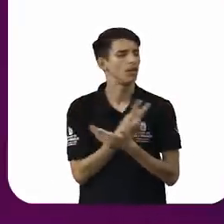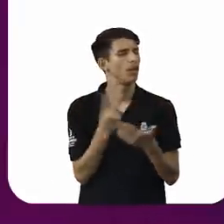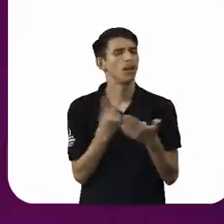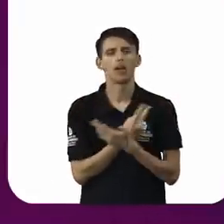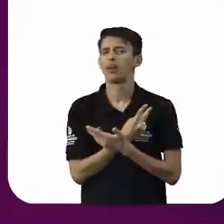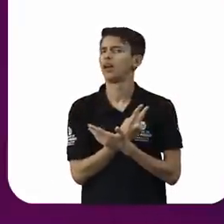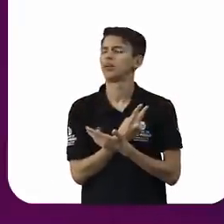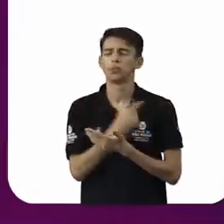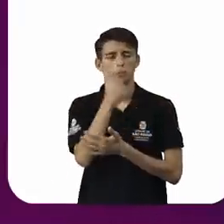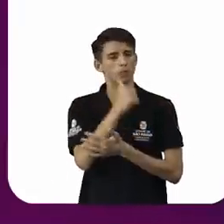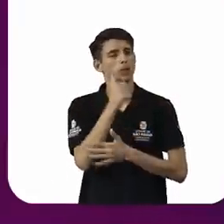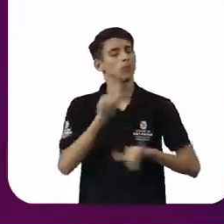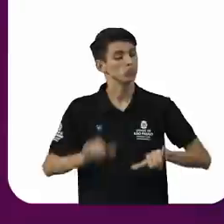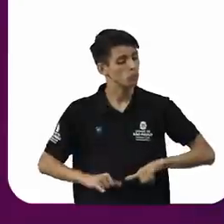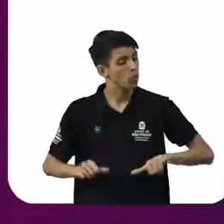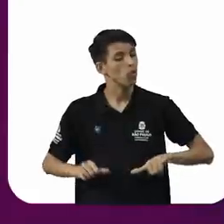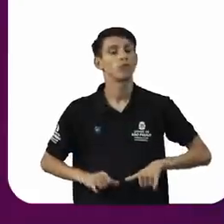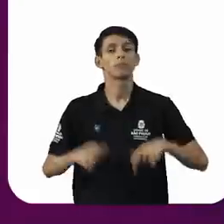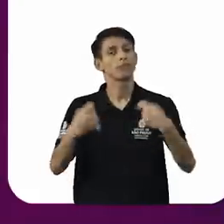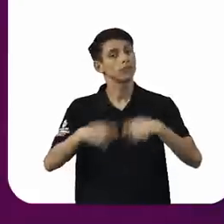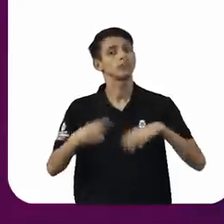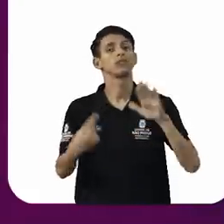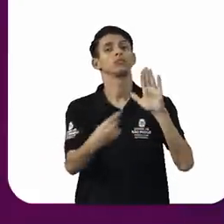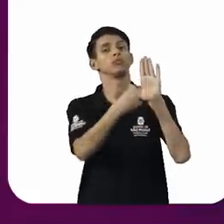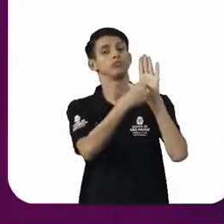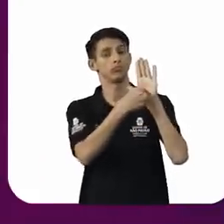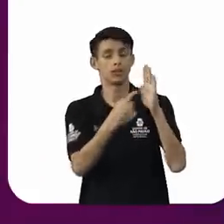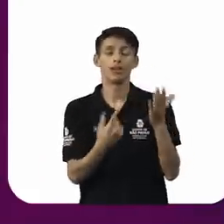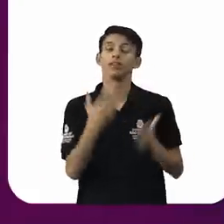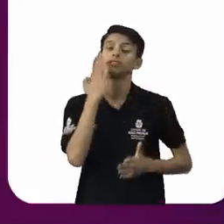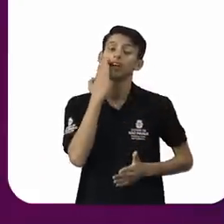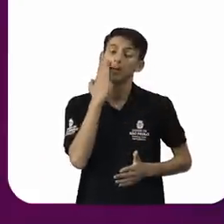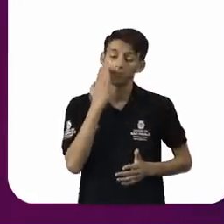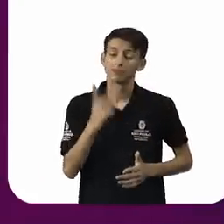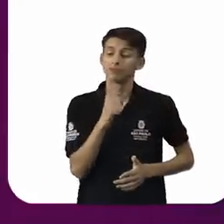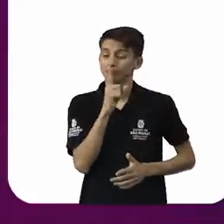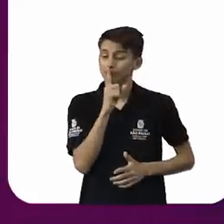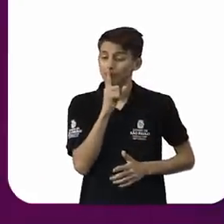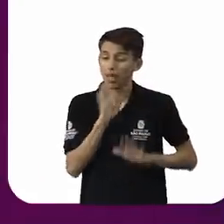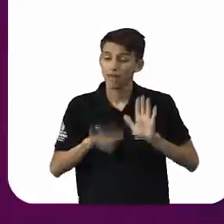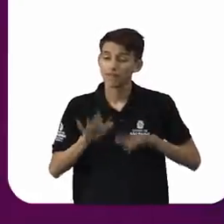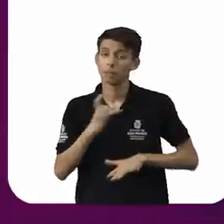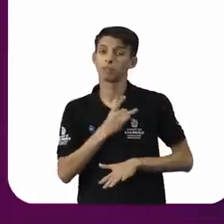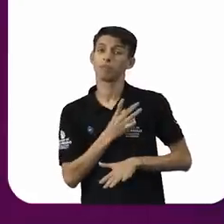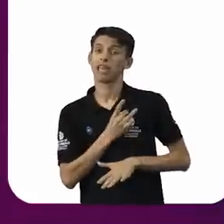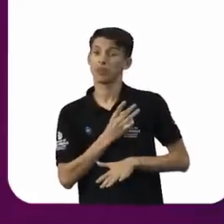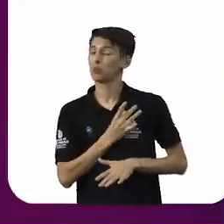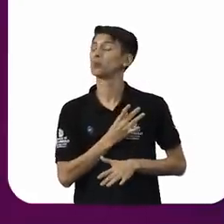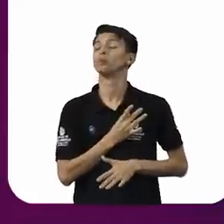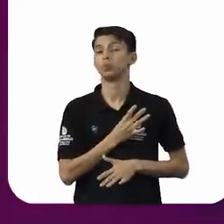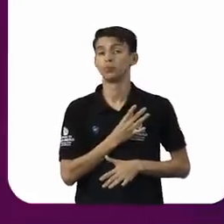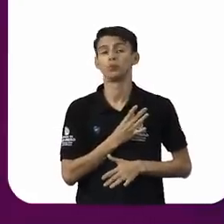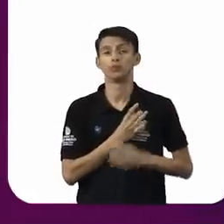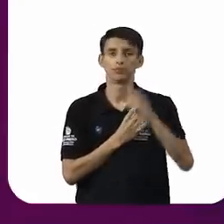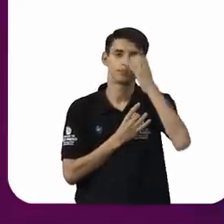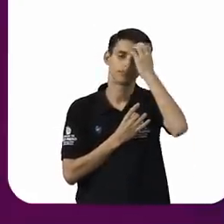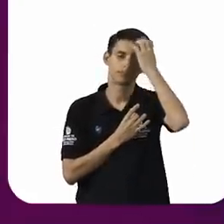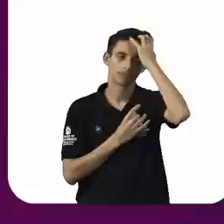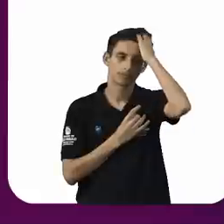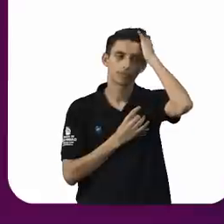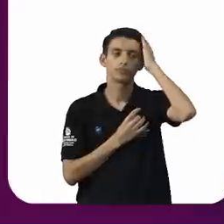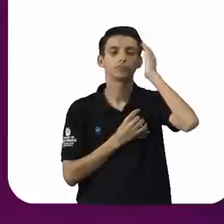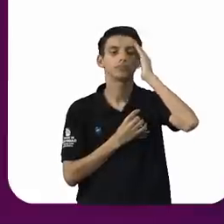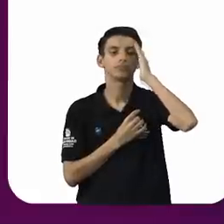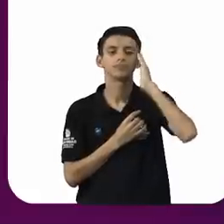entendemos o motivo dele acontecer mas realmente ele precisa ser rompido. Doutora Adriana, suas